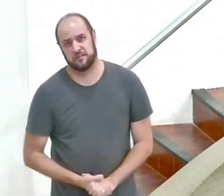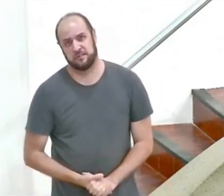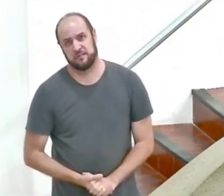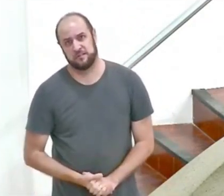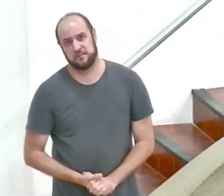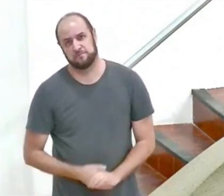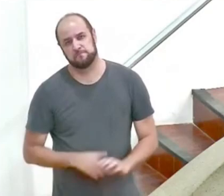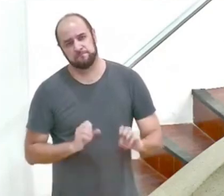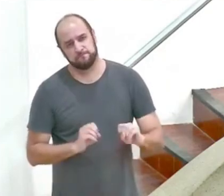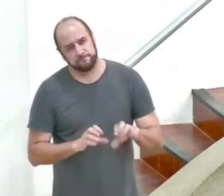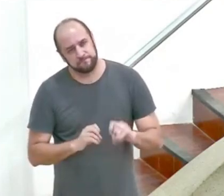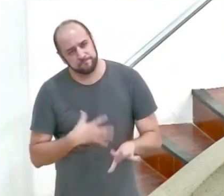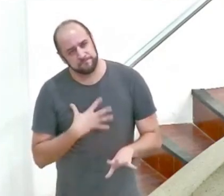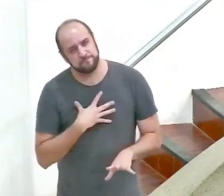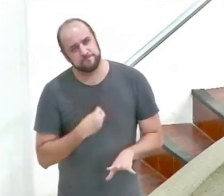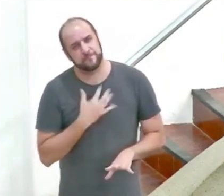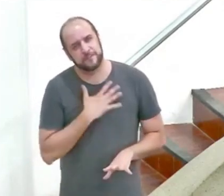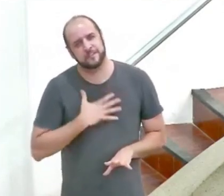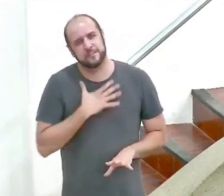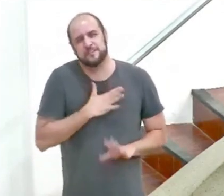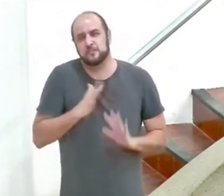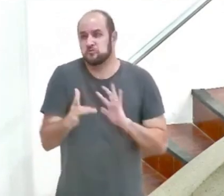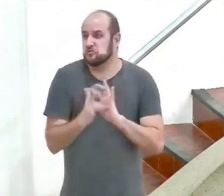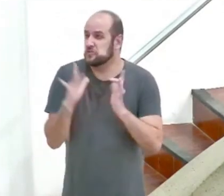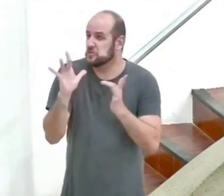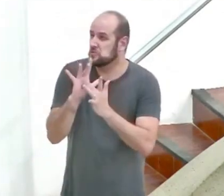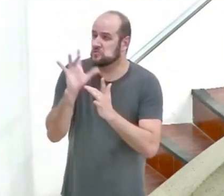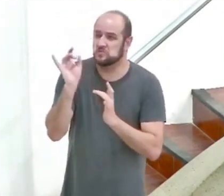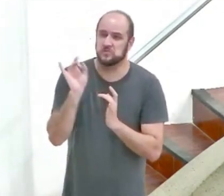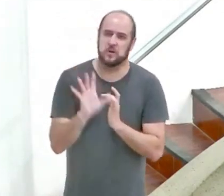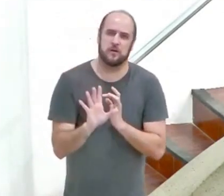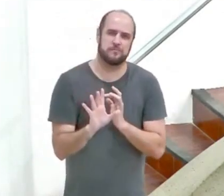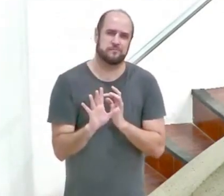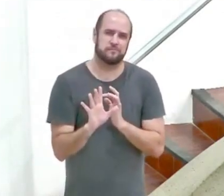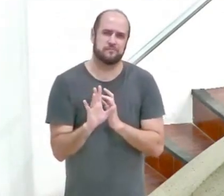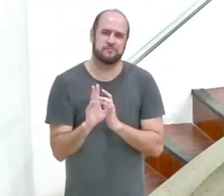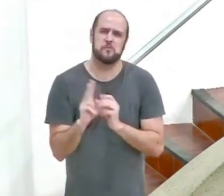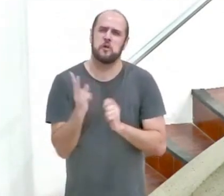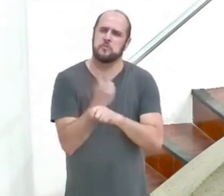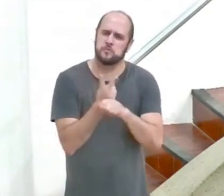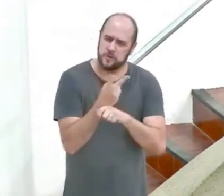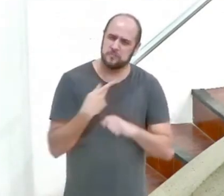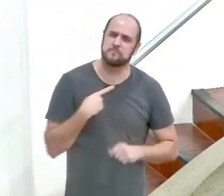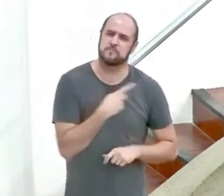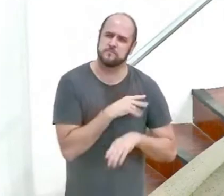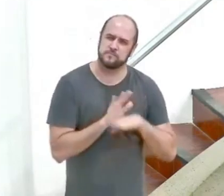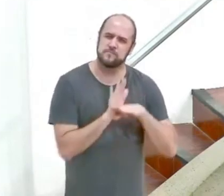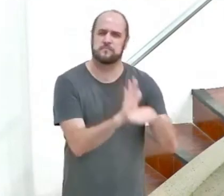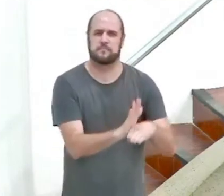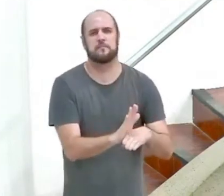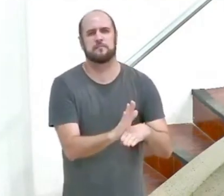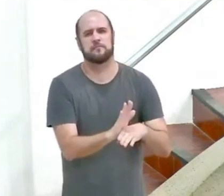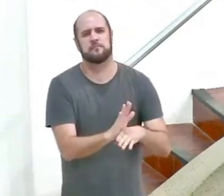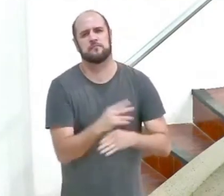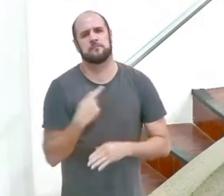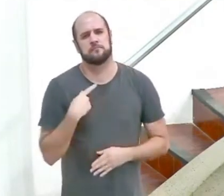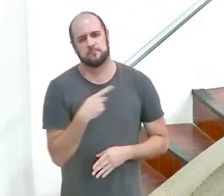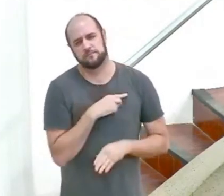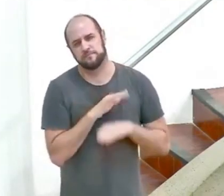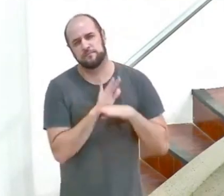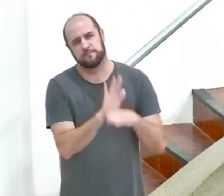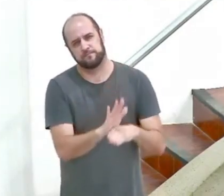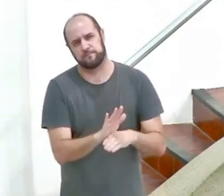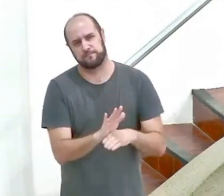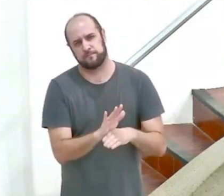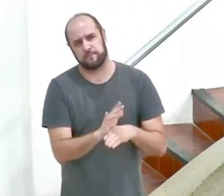ensine os seus filhos a encontrar satisfação em Cristo Jesus procure ajuda pastoral procure ajuda pastoral se